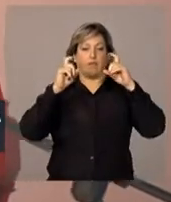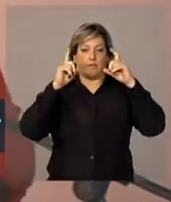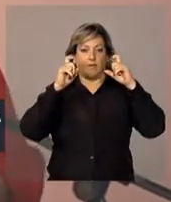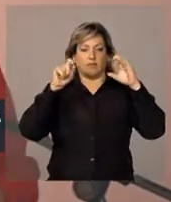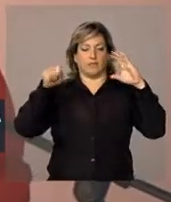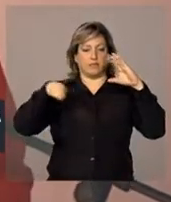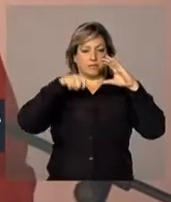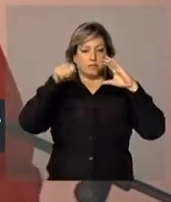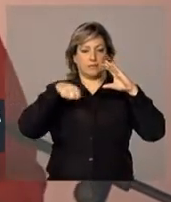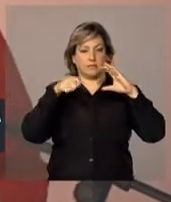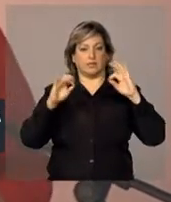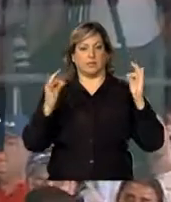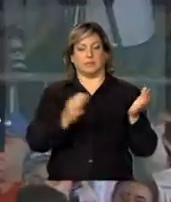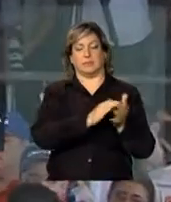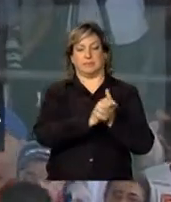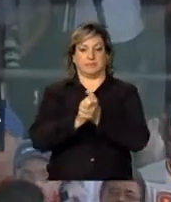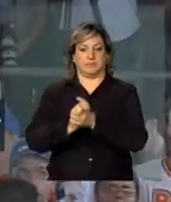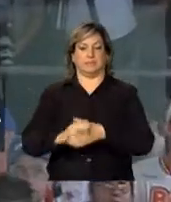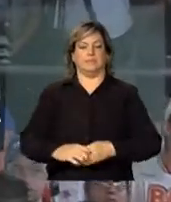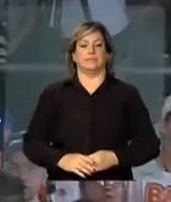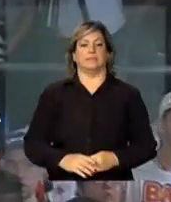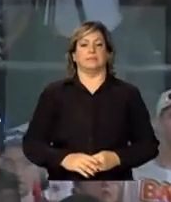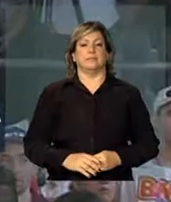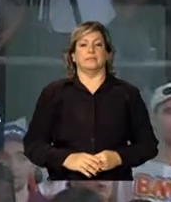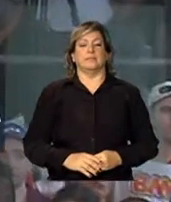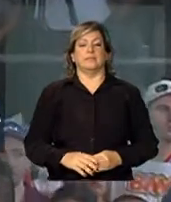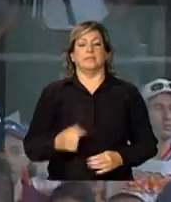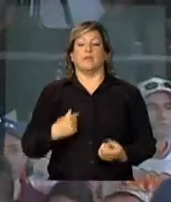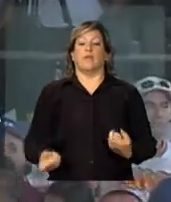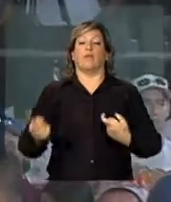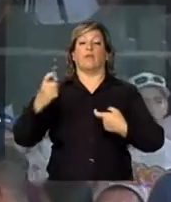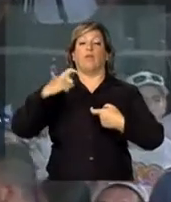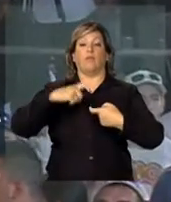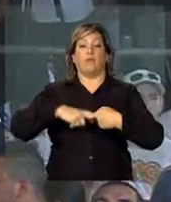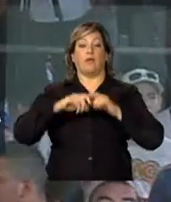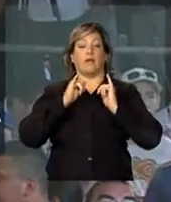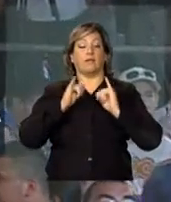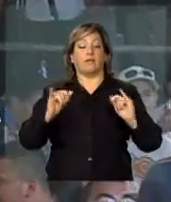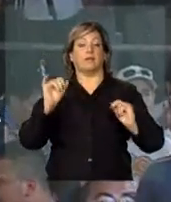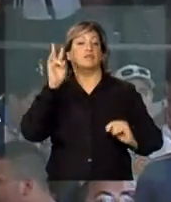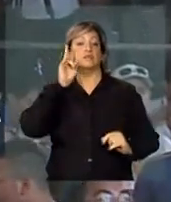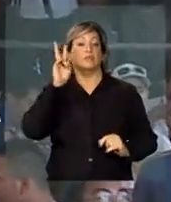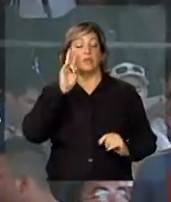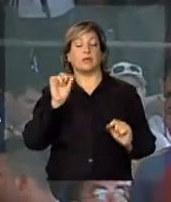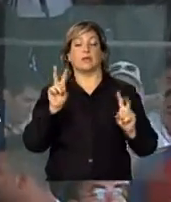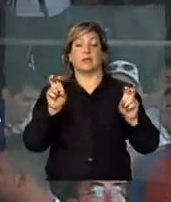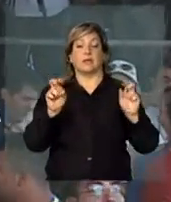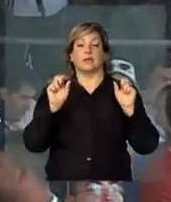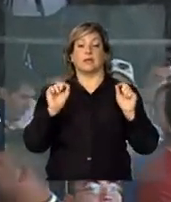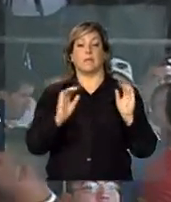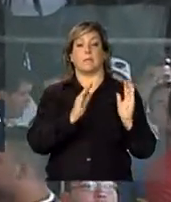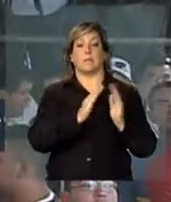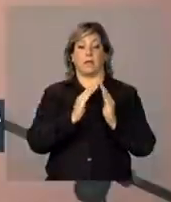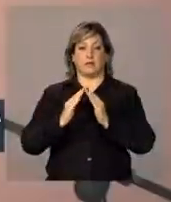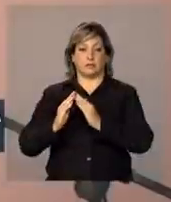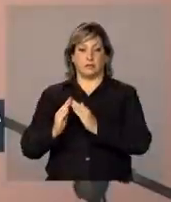fotógrafos e cinegrafistas. Volto a falar da questão da moradia.